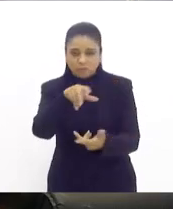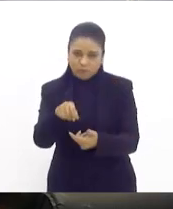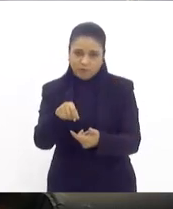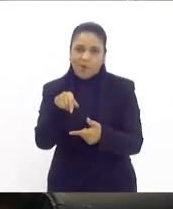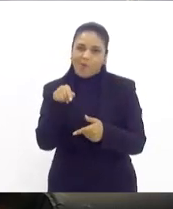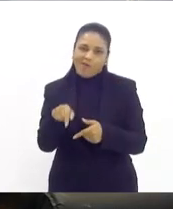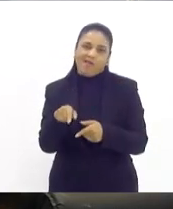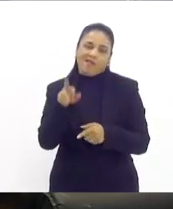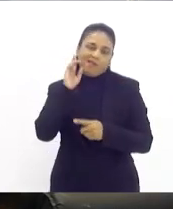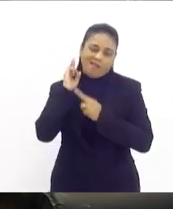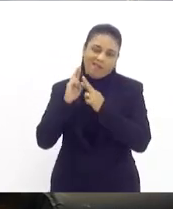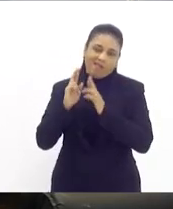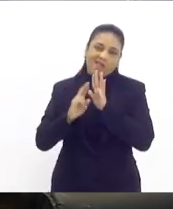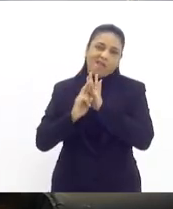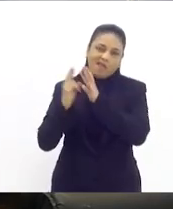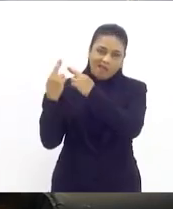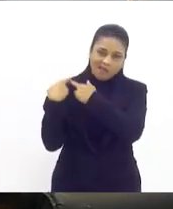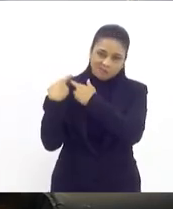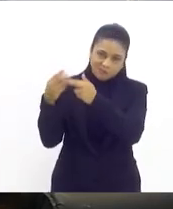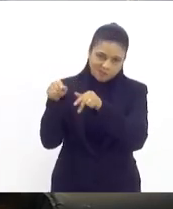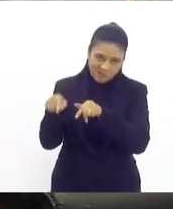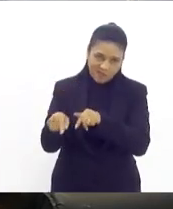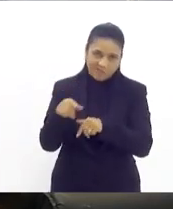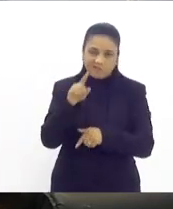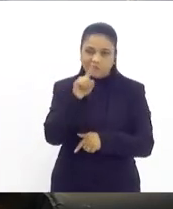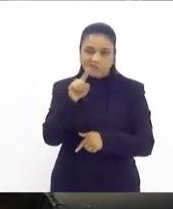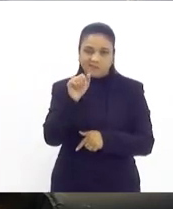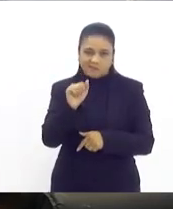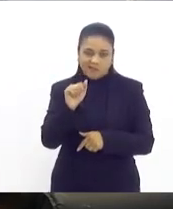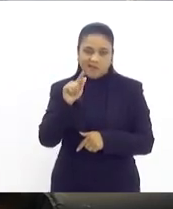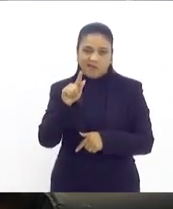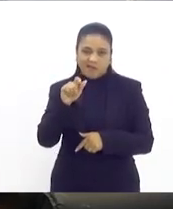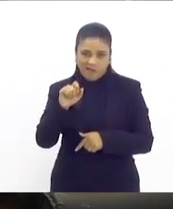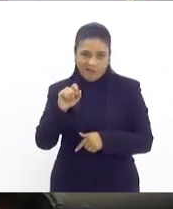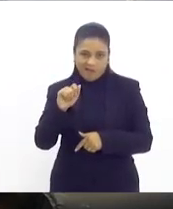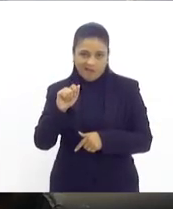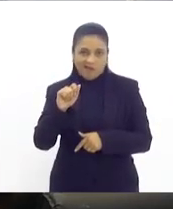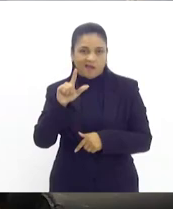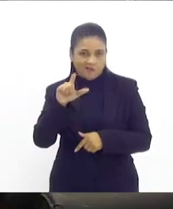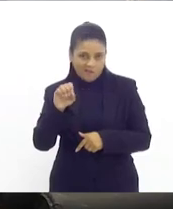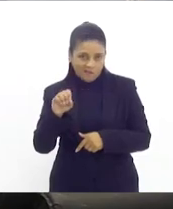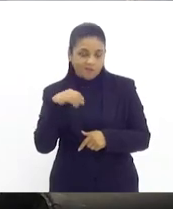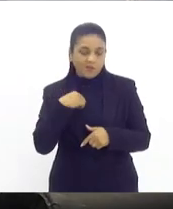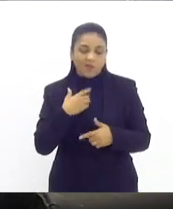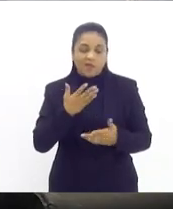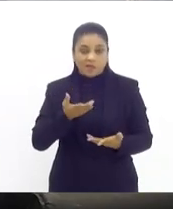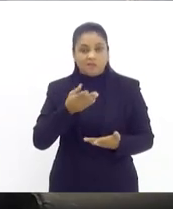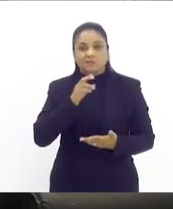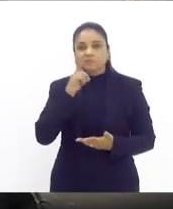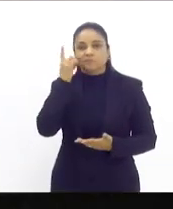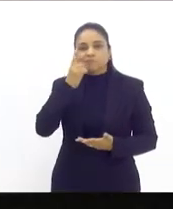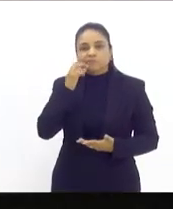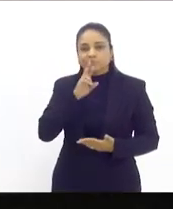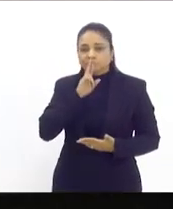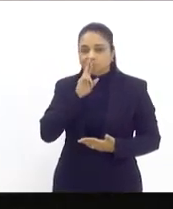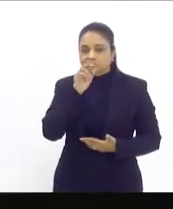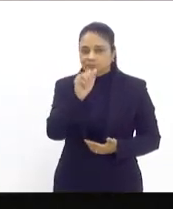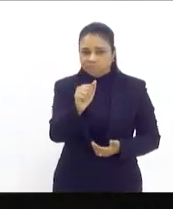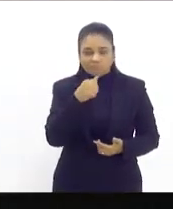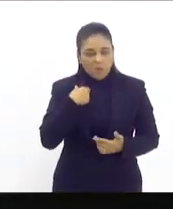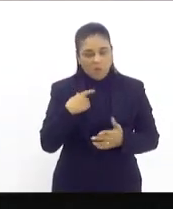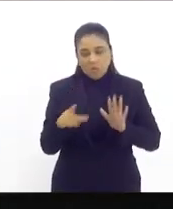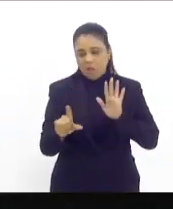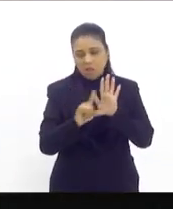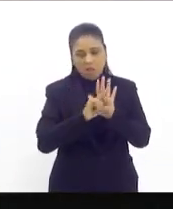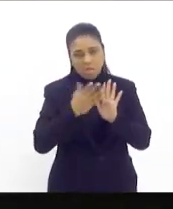Bela observação, Jorge. Deputado Rodrigo Amorim, por favor. Senhor presidente, não pretendo aqui legislar em causa